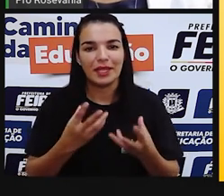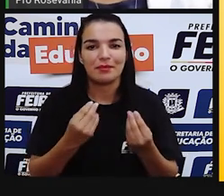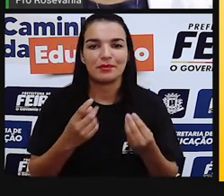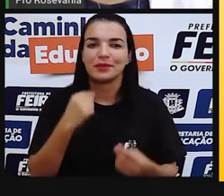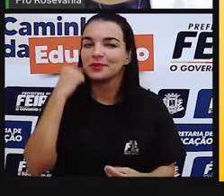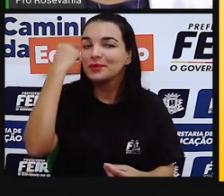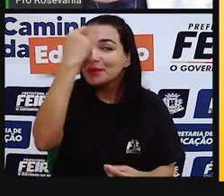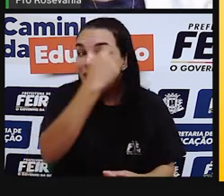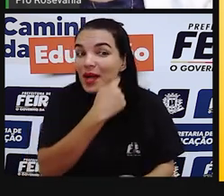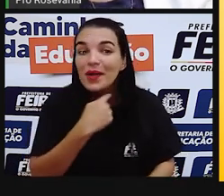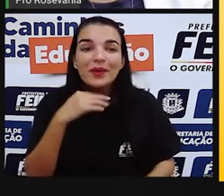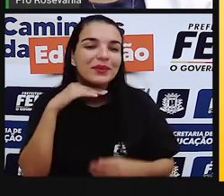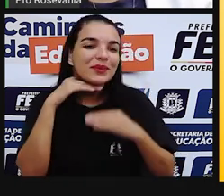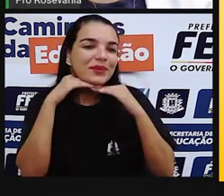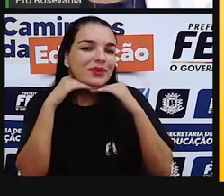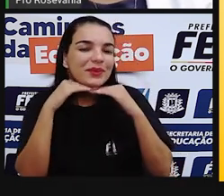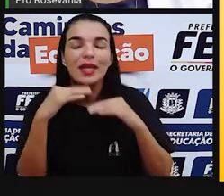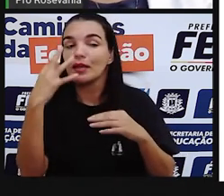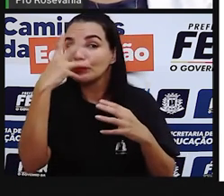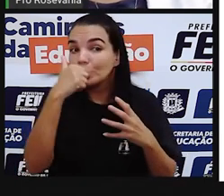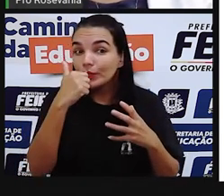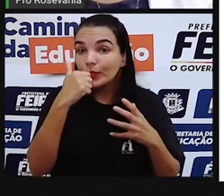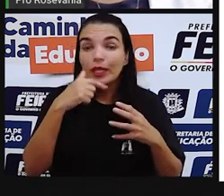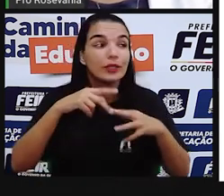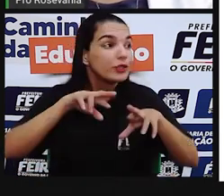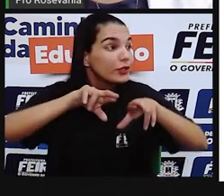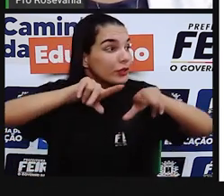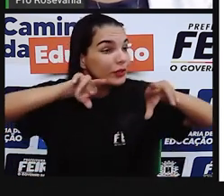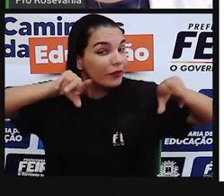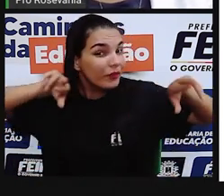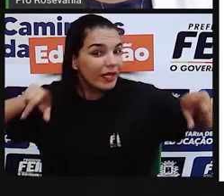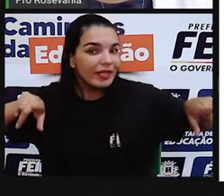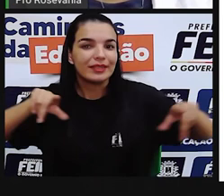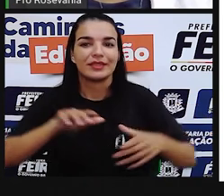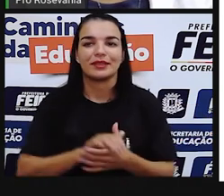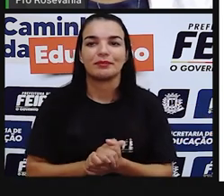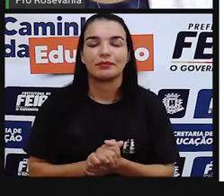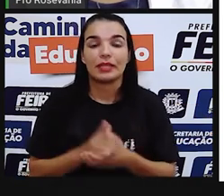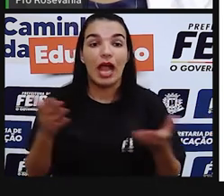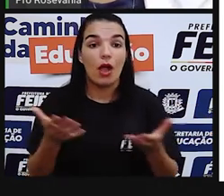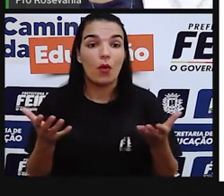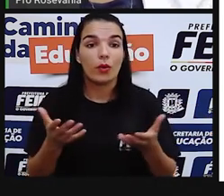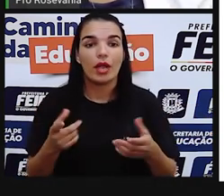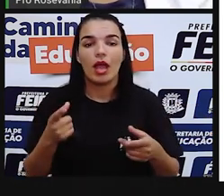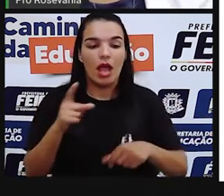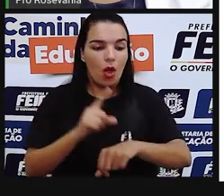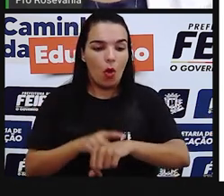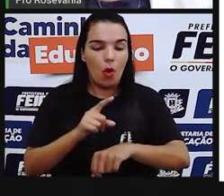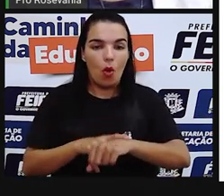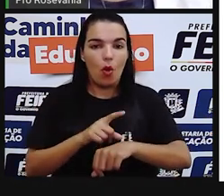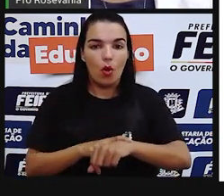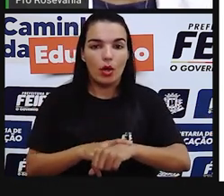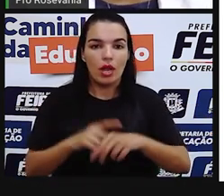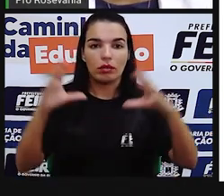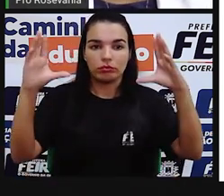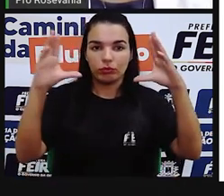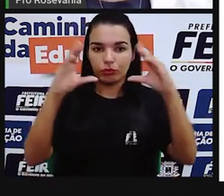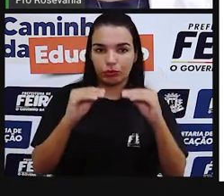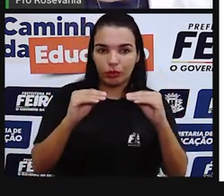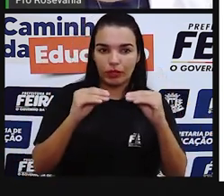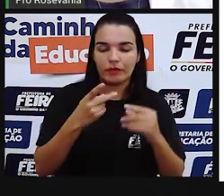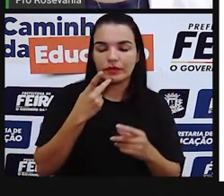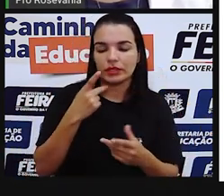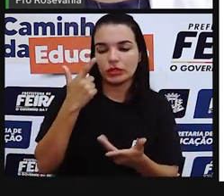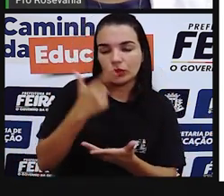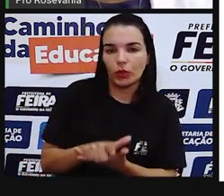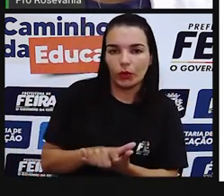a gente observou no mapa anterior dos povos então falando um pouquinho da revisão o que a gente lê